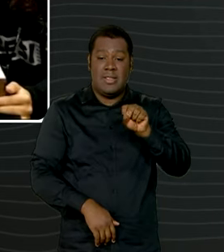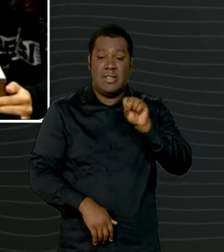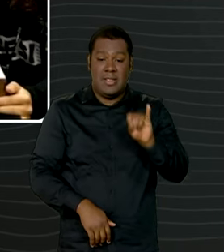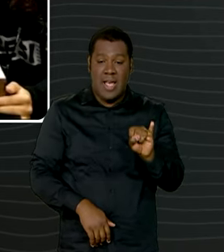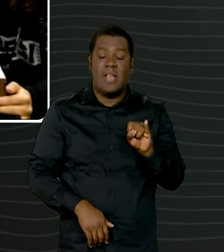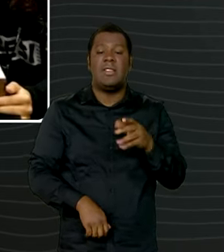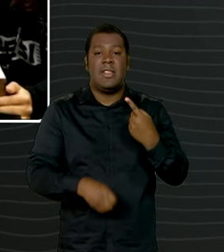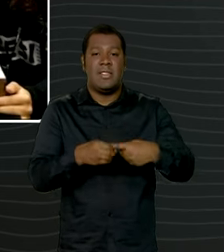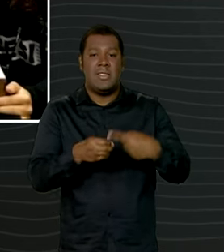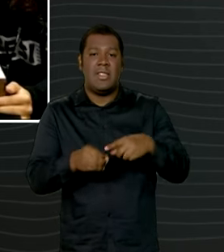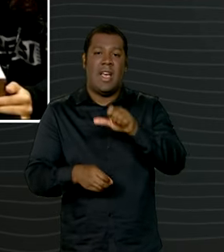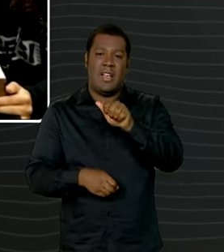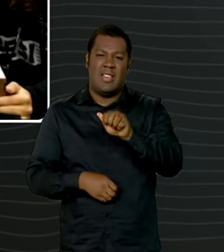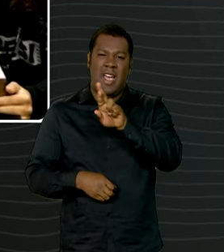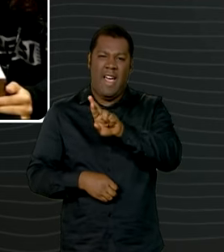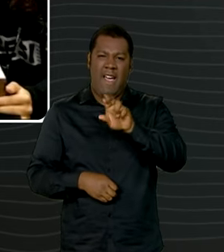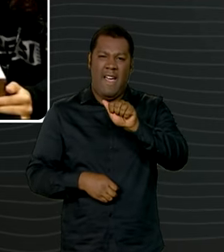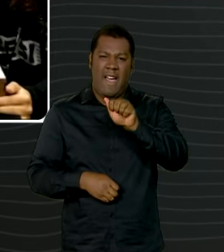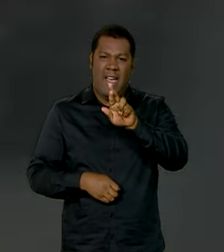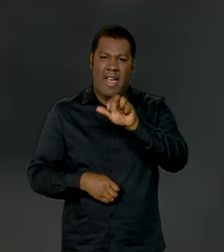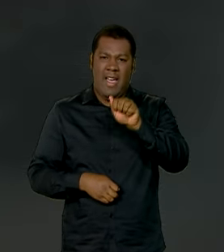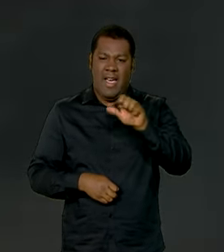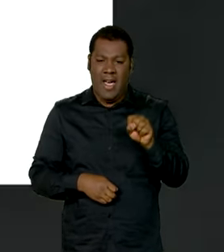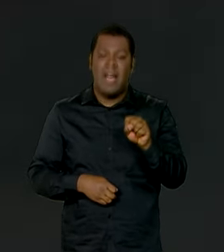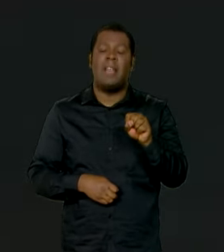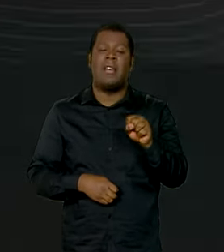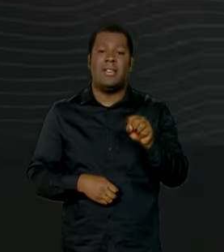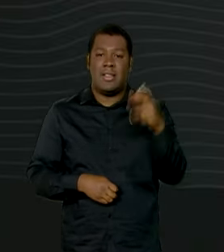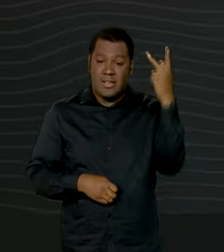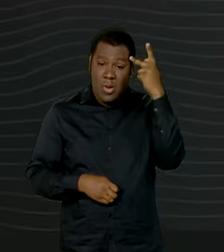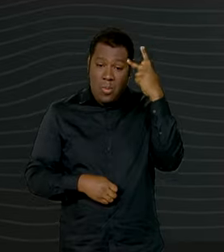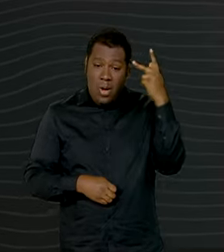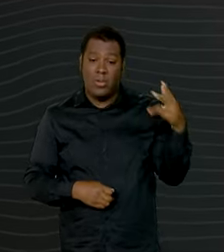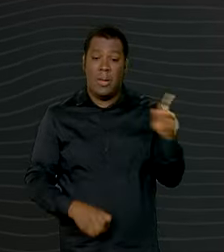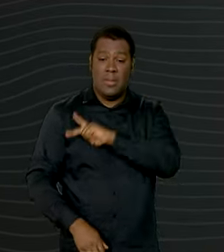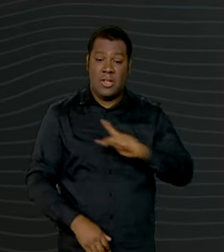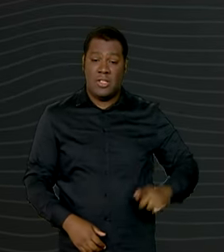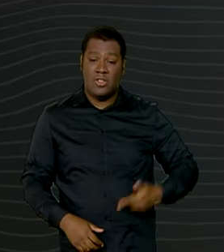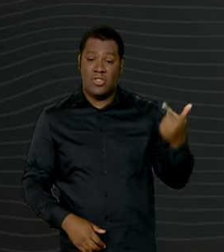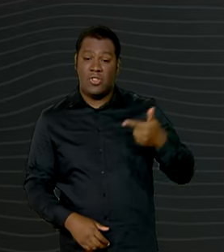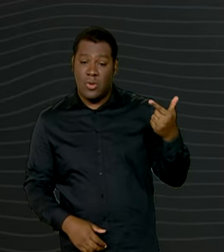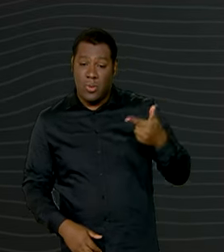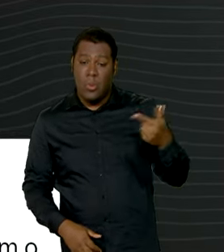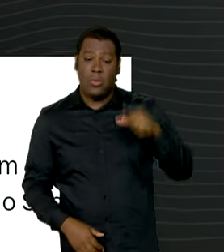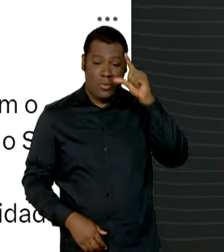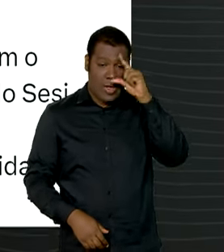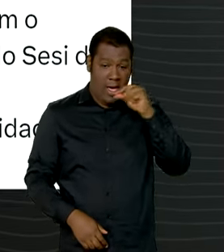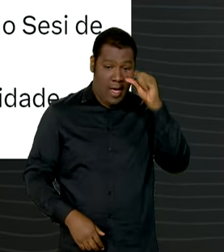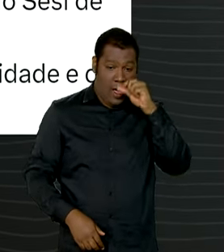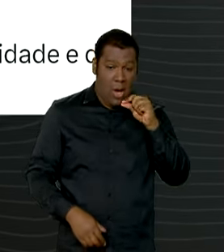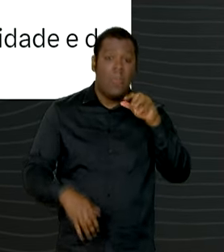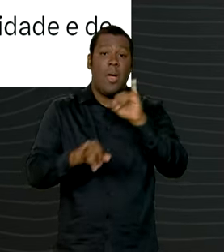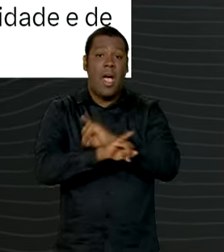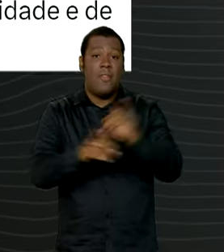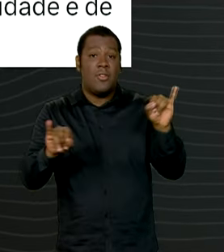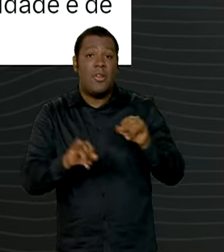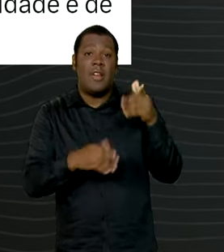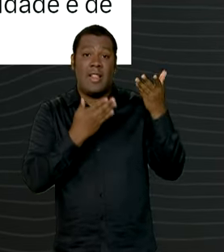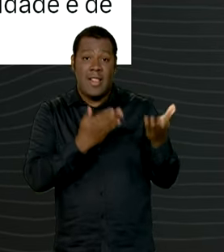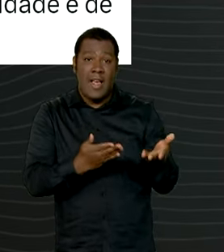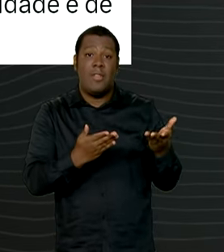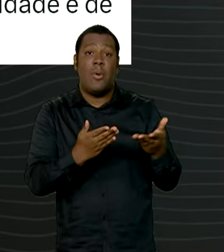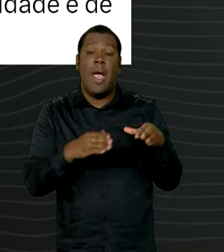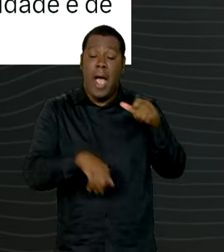O vice-presidente Geraldo Alckmin destacou que uma equipe da entidade venceu o torneio mundial de robótica nos Estados